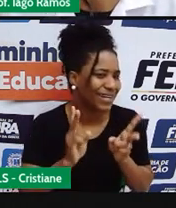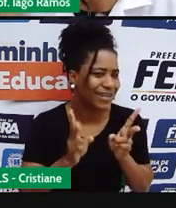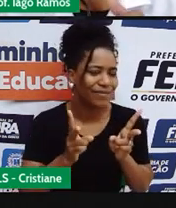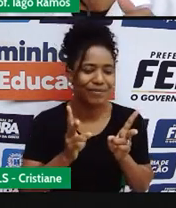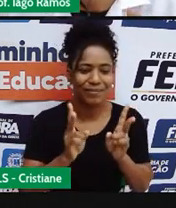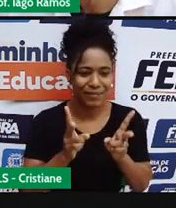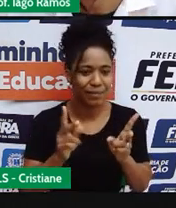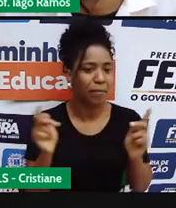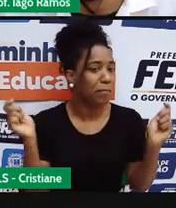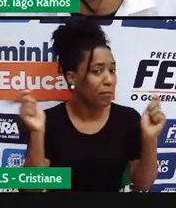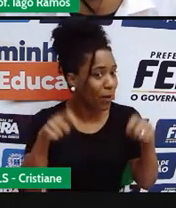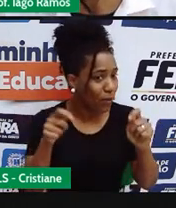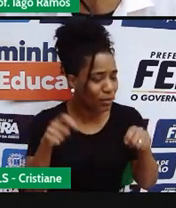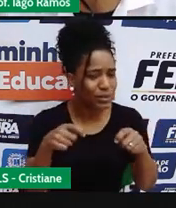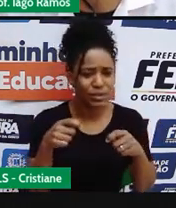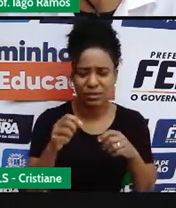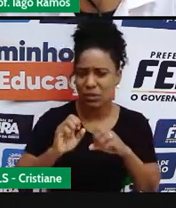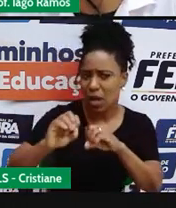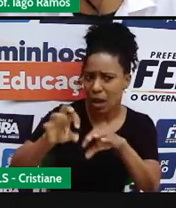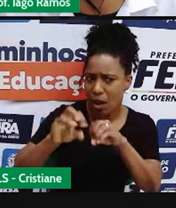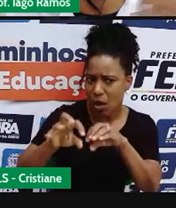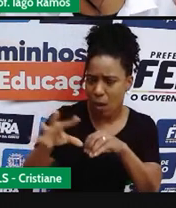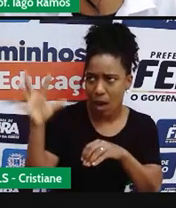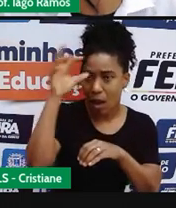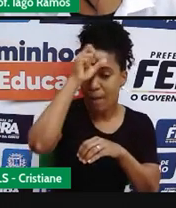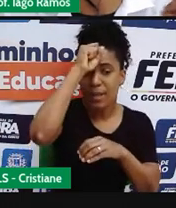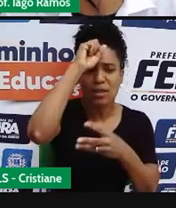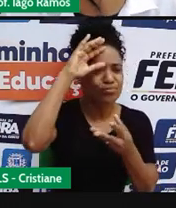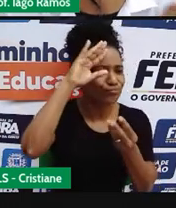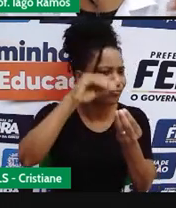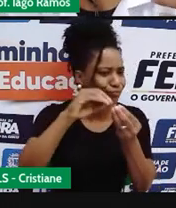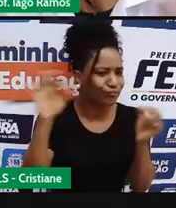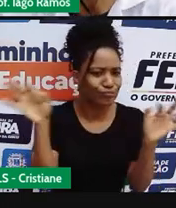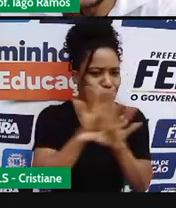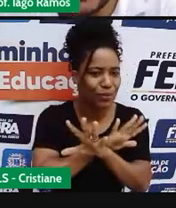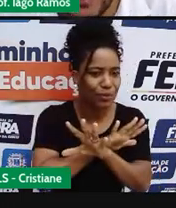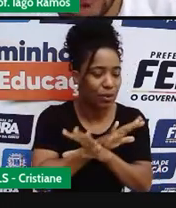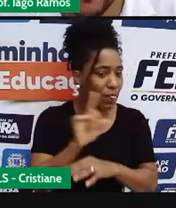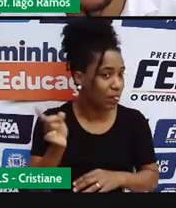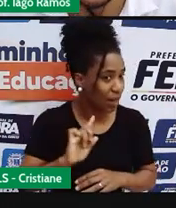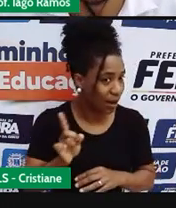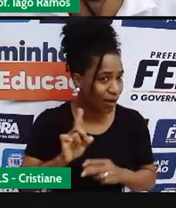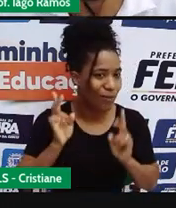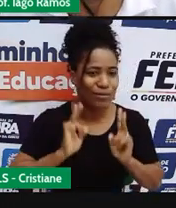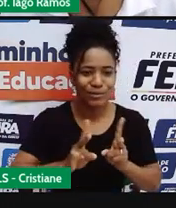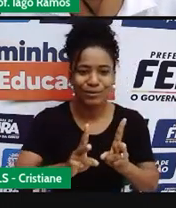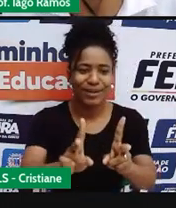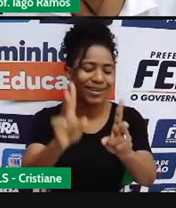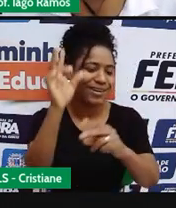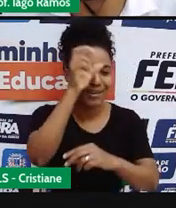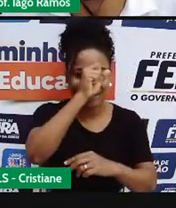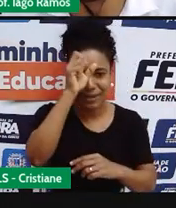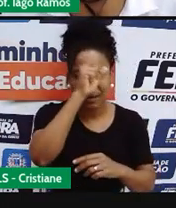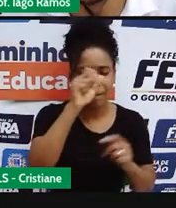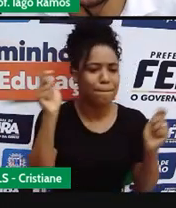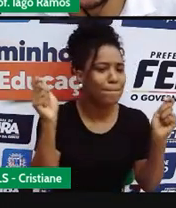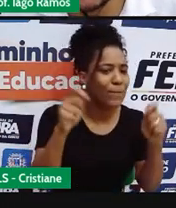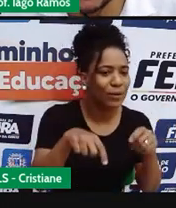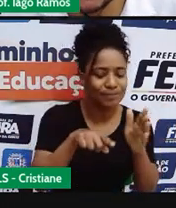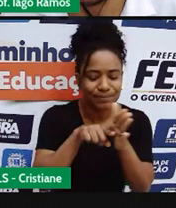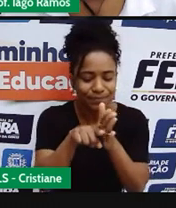aprendendo além da aula. Então, o que é você pode fazer para continuar aprendendo além dessa aula, você pode pesquisar